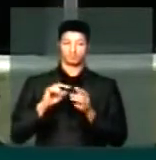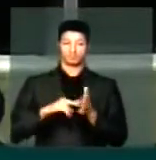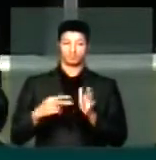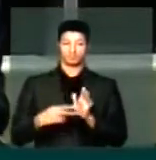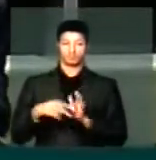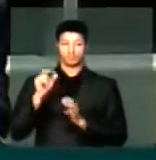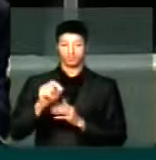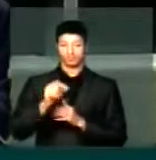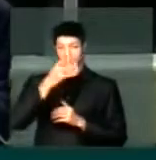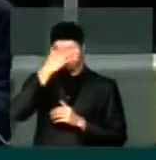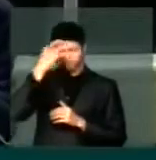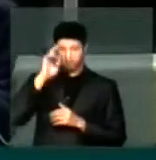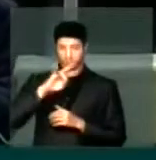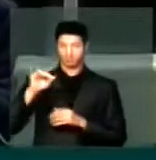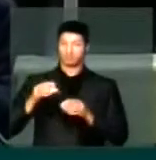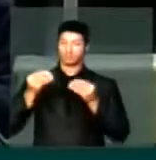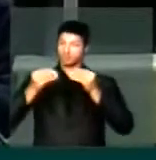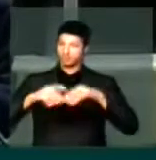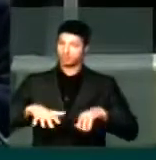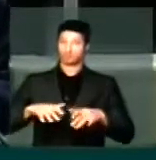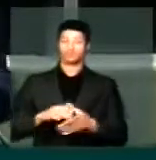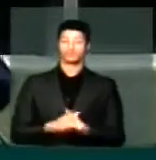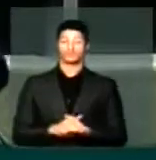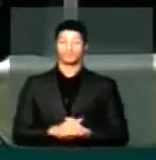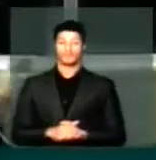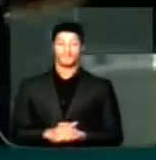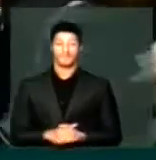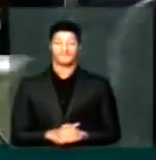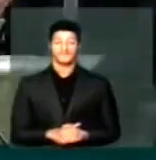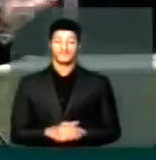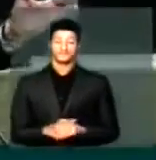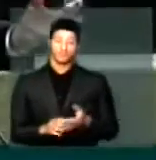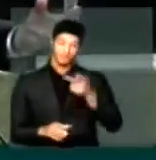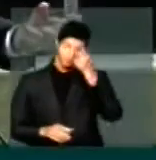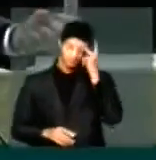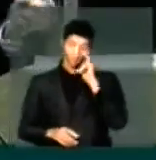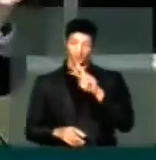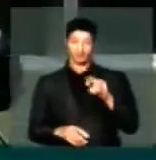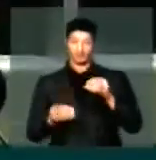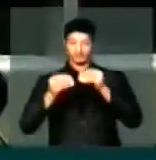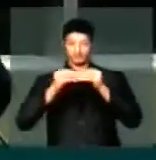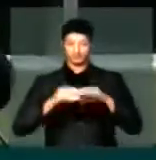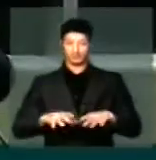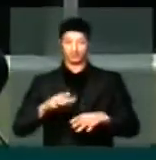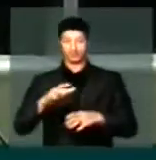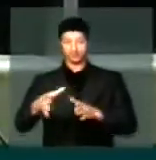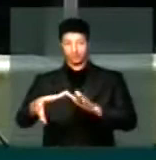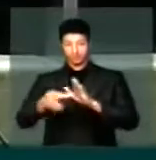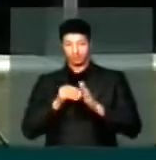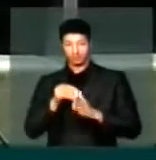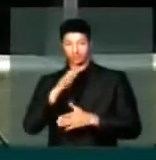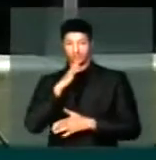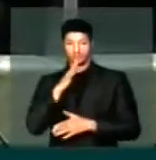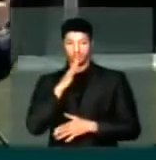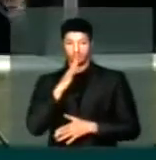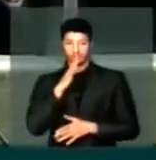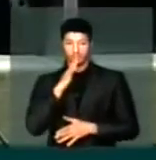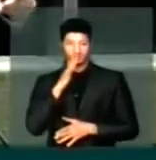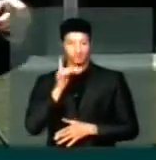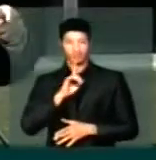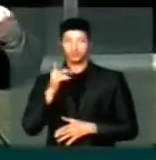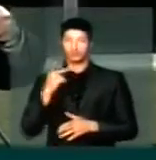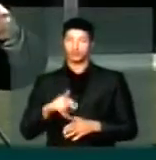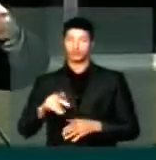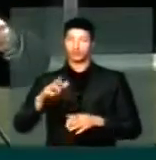ou seja, aqueles que serão atingidos. Quer dizer, aqueles dos quais vai se extrair conhecimento, não